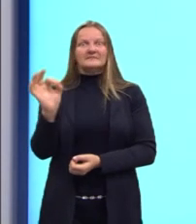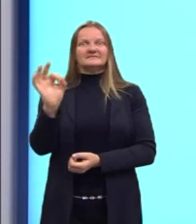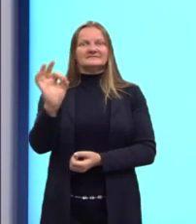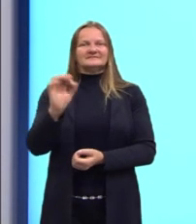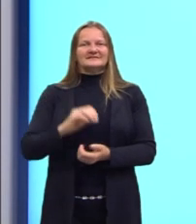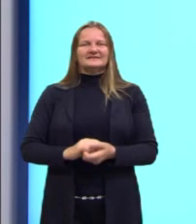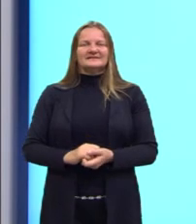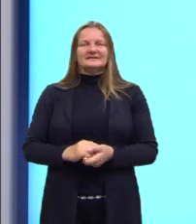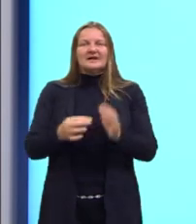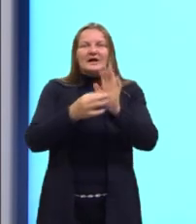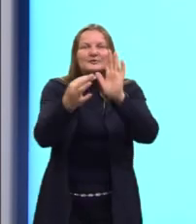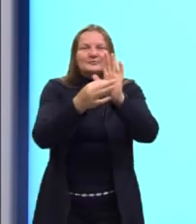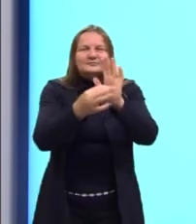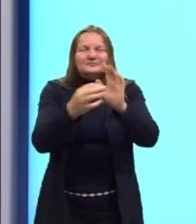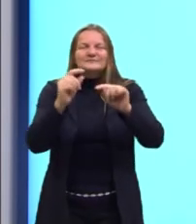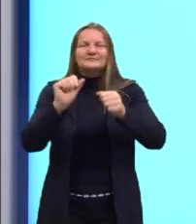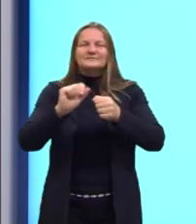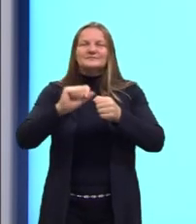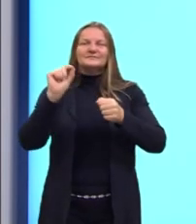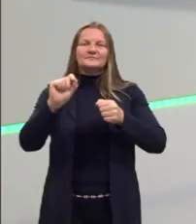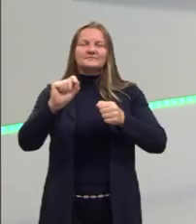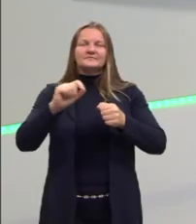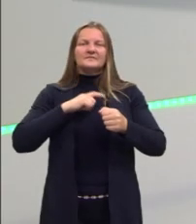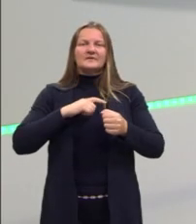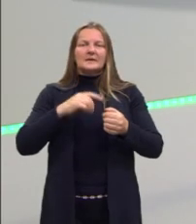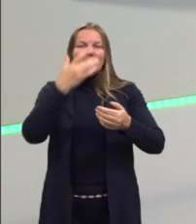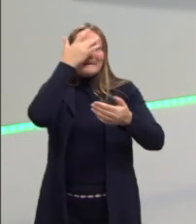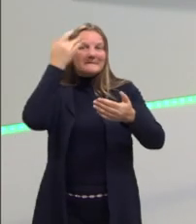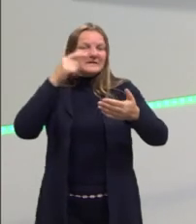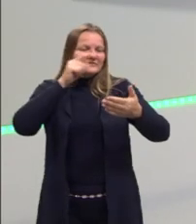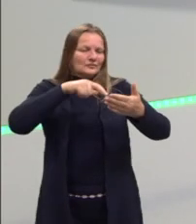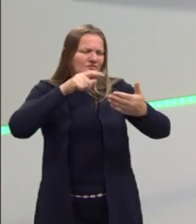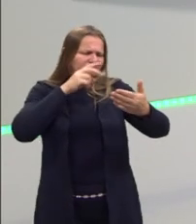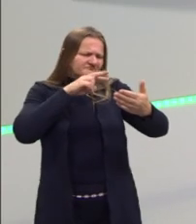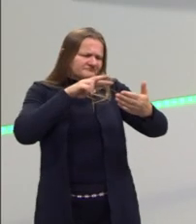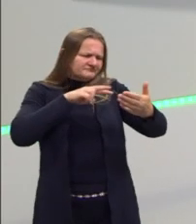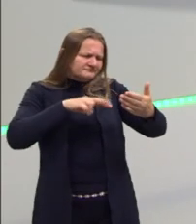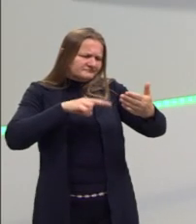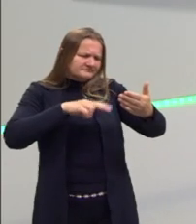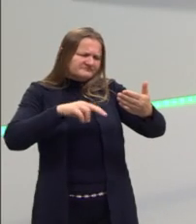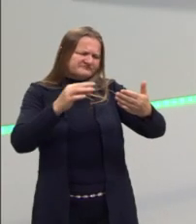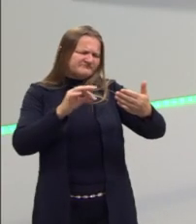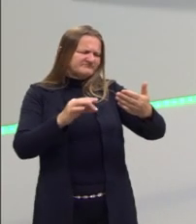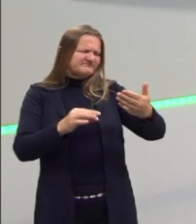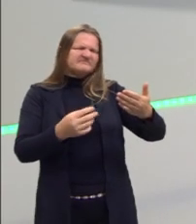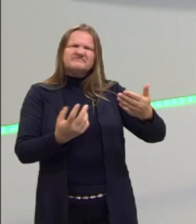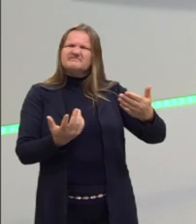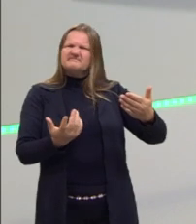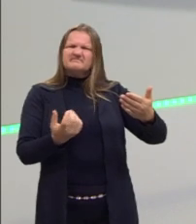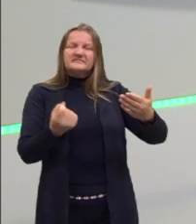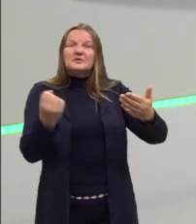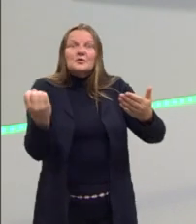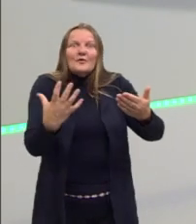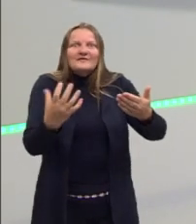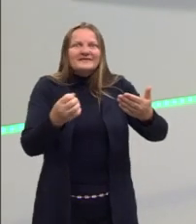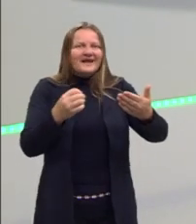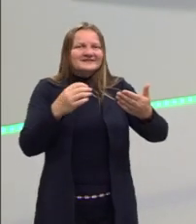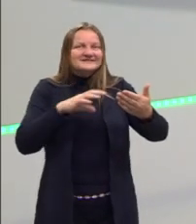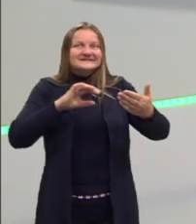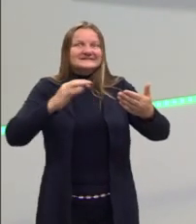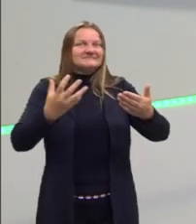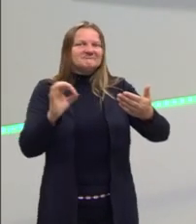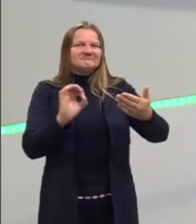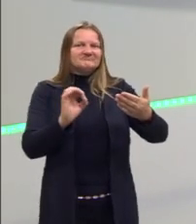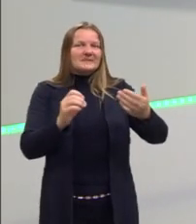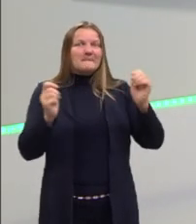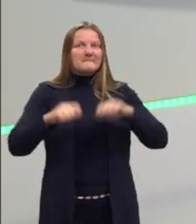argumentos, faz com que o corretor da redação olhe para o teu texto, está lá analisando a tua